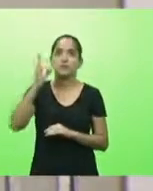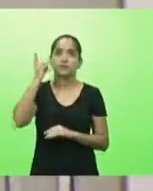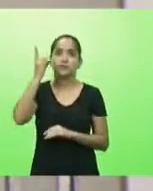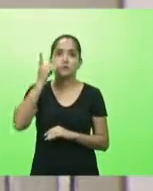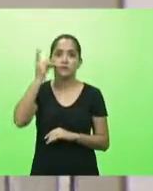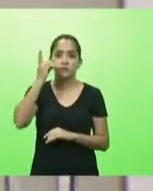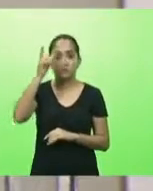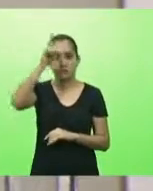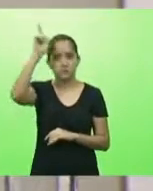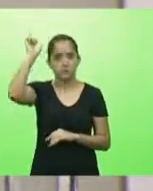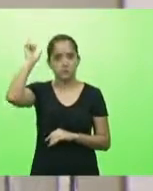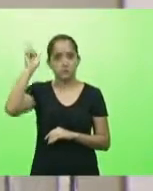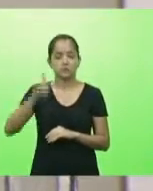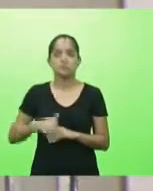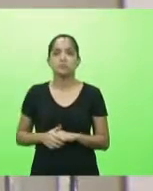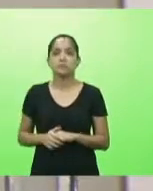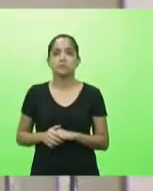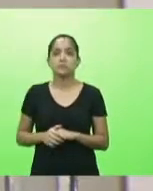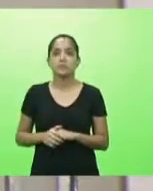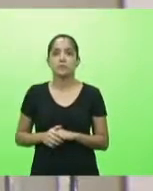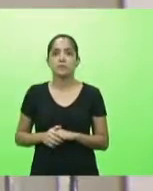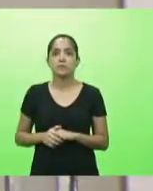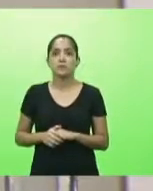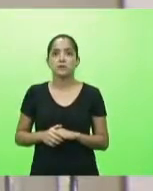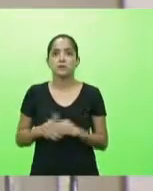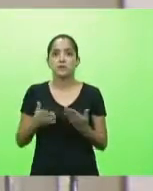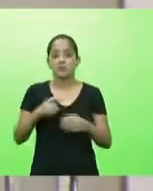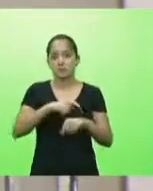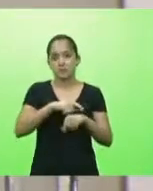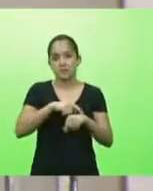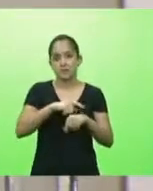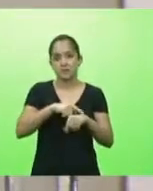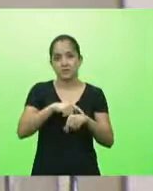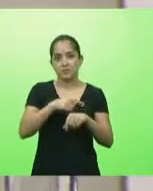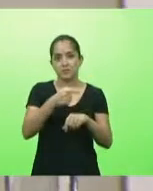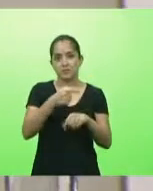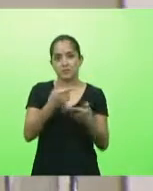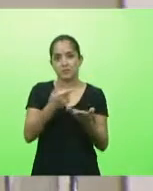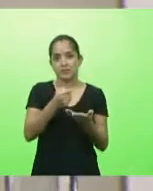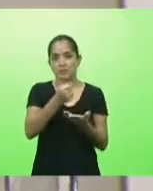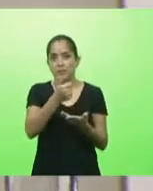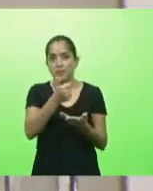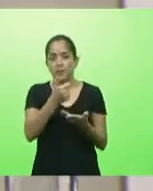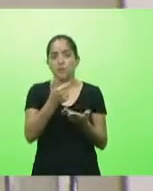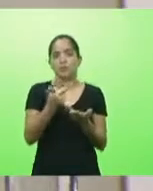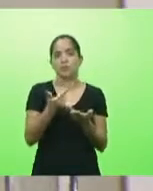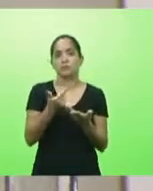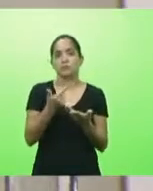sargento Lima eu só não pedi uma parte ali porque o tempo era curto o senhor tinha bastante material para mostrar ali